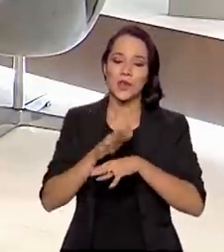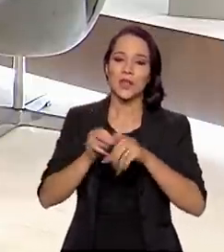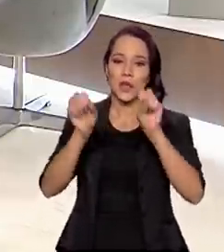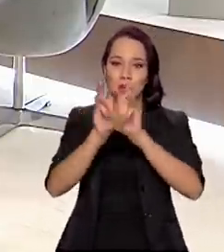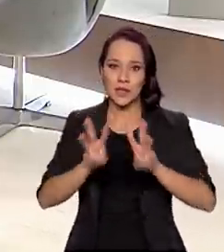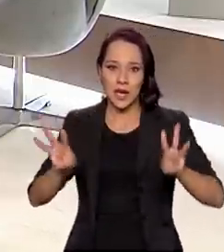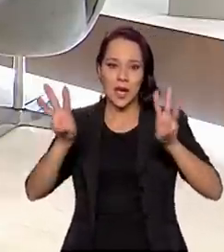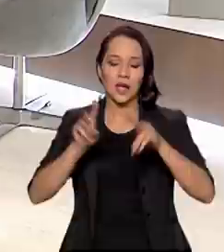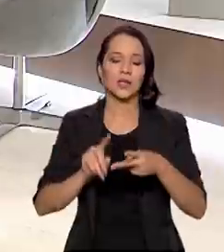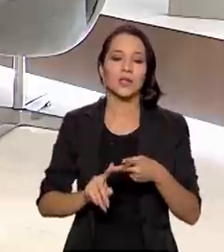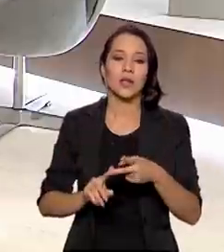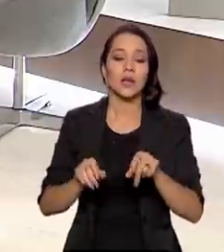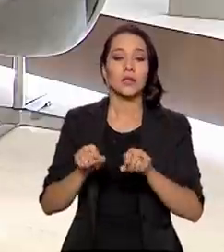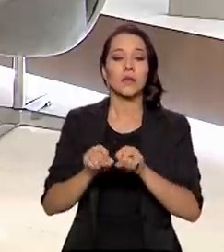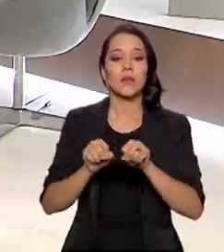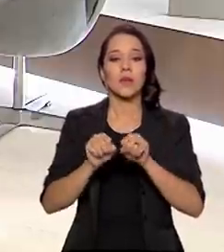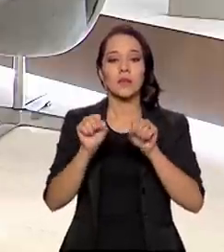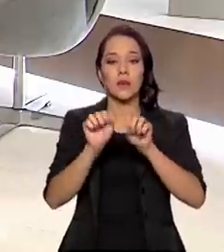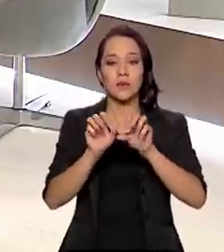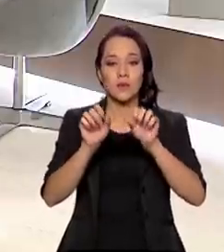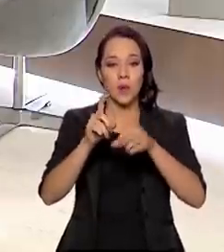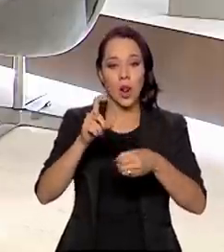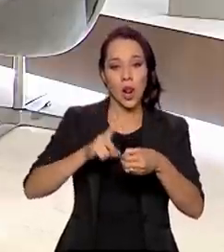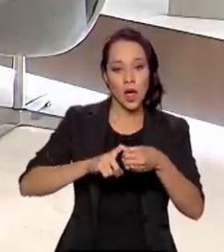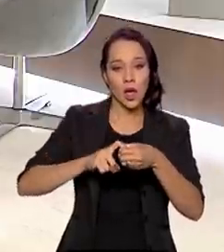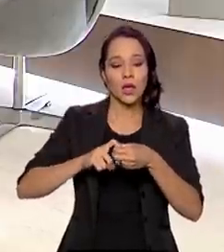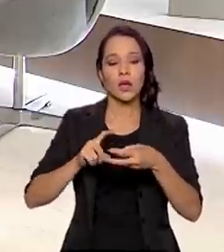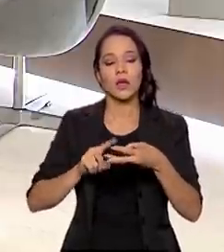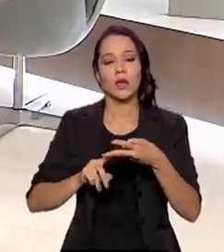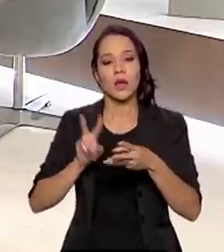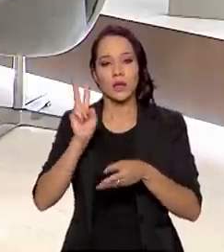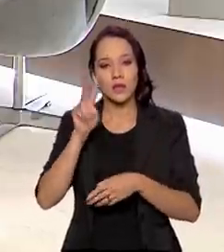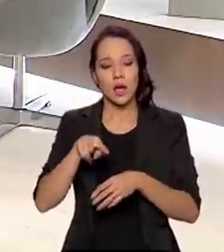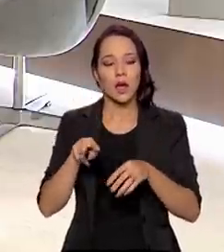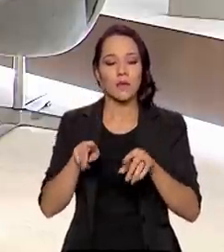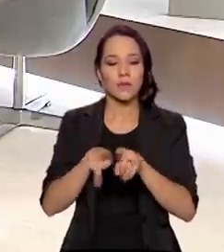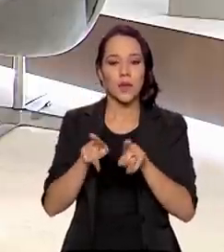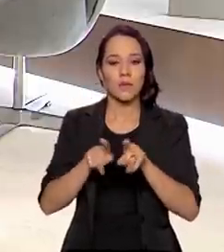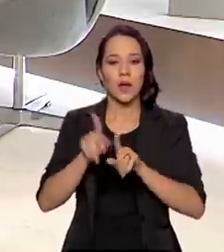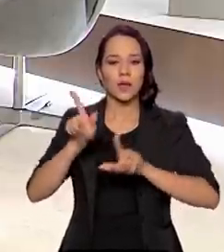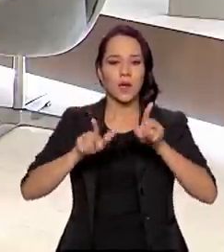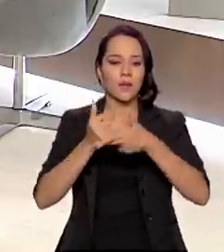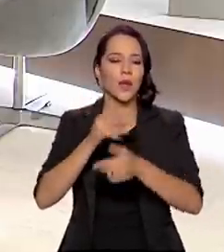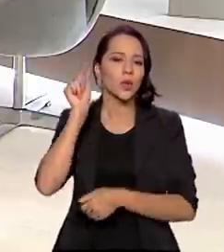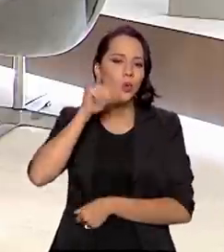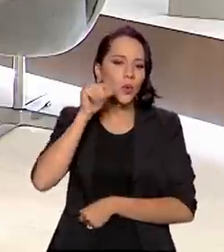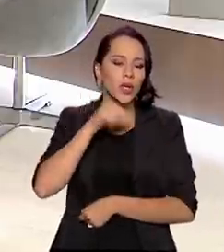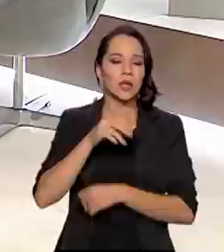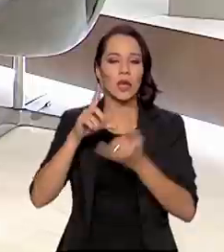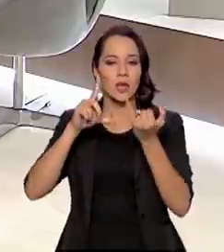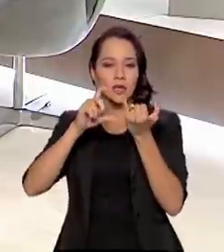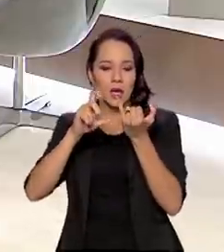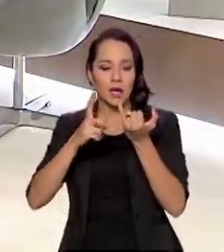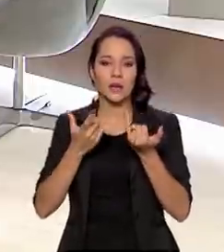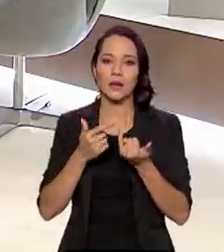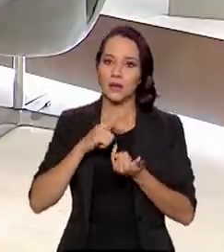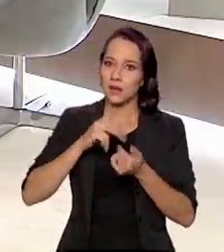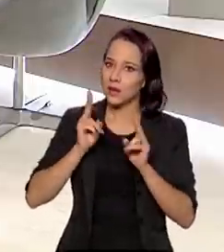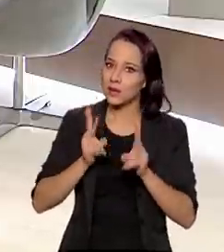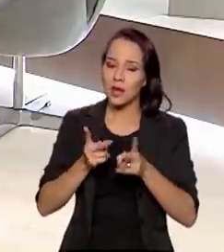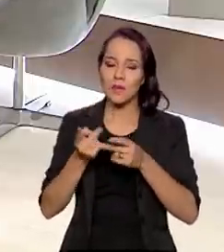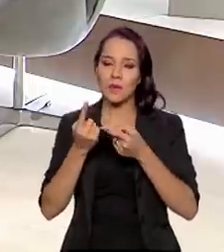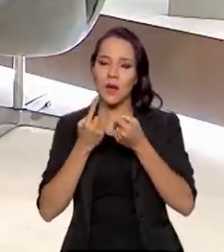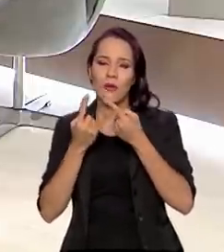site, os nossos portais, você pode acessar nas mídias, Twitter, Instagram. A Dataprev sempre está